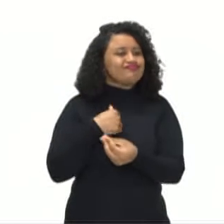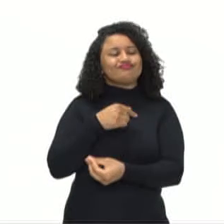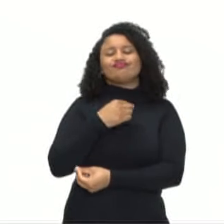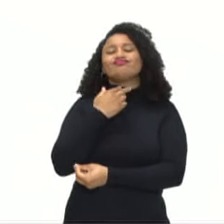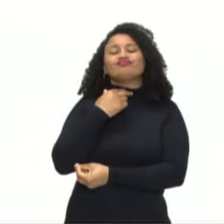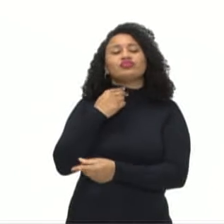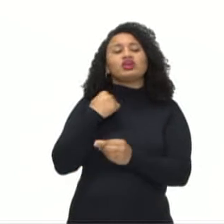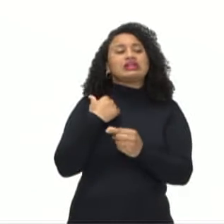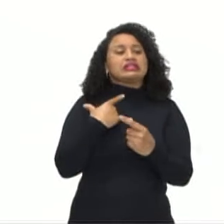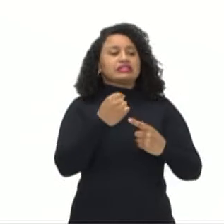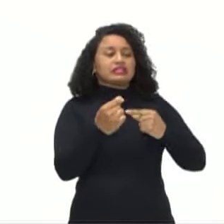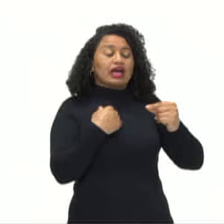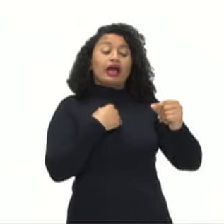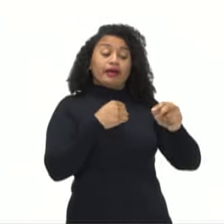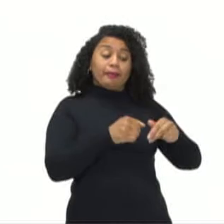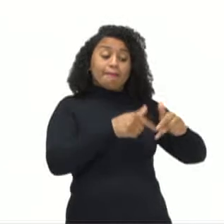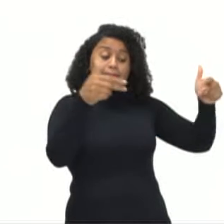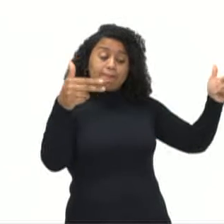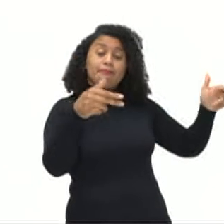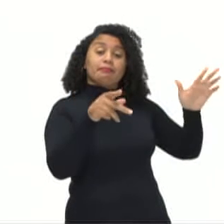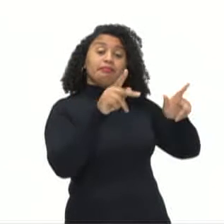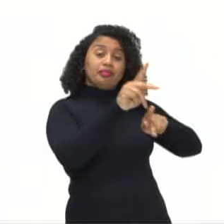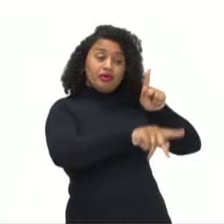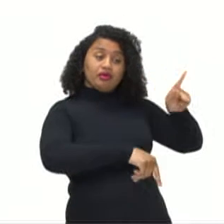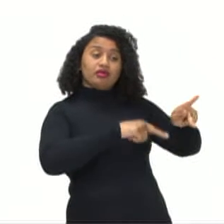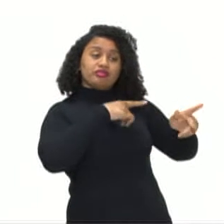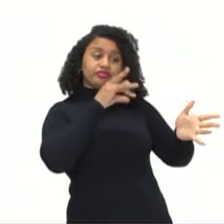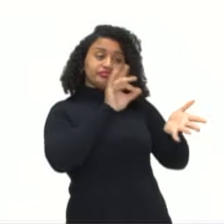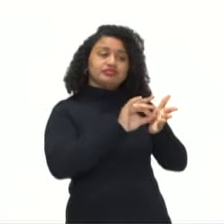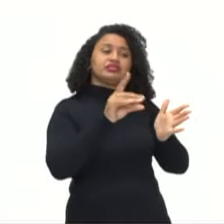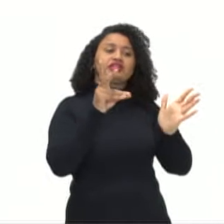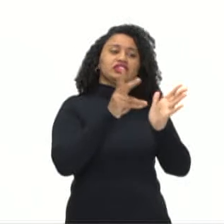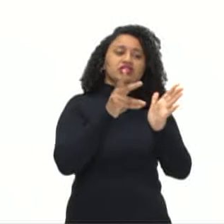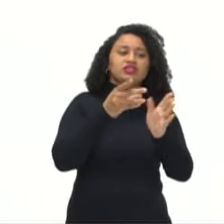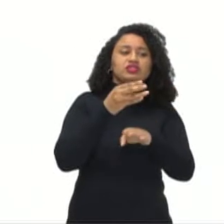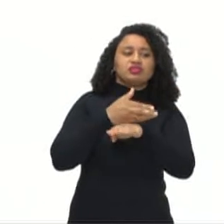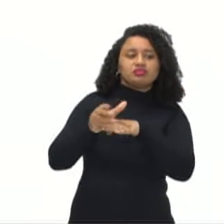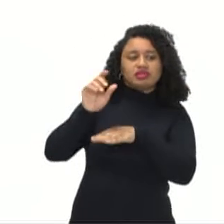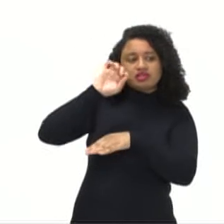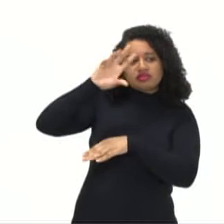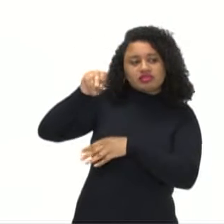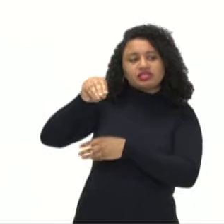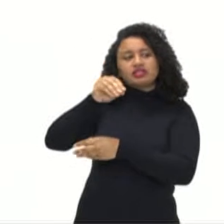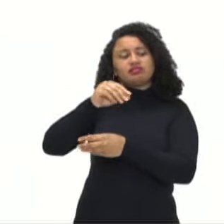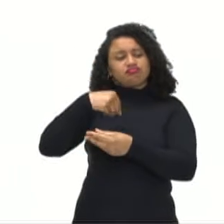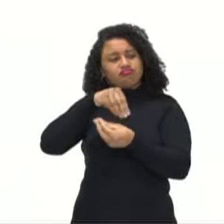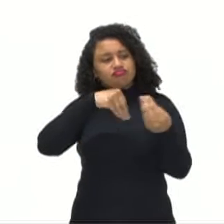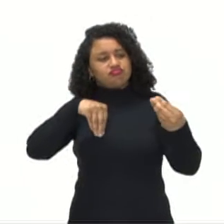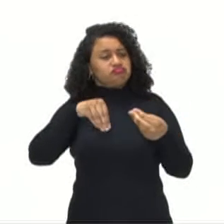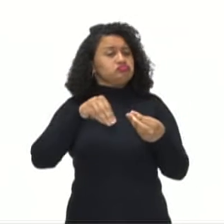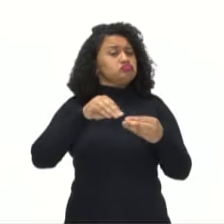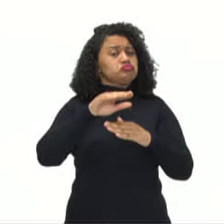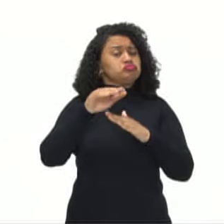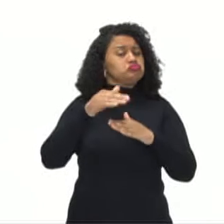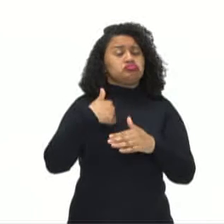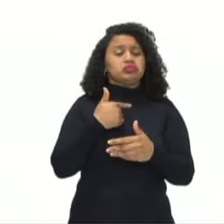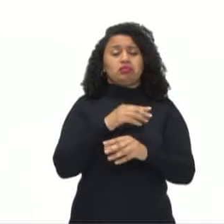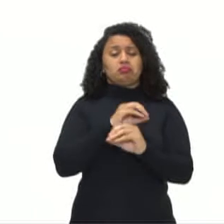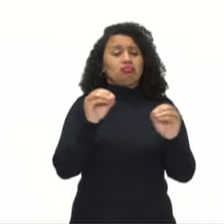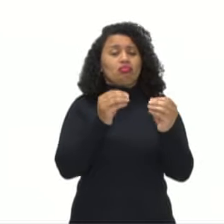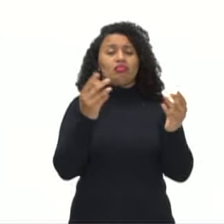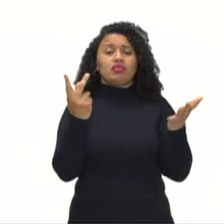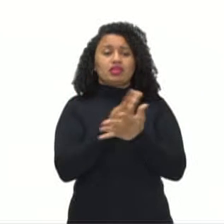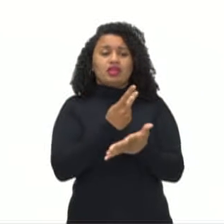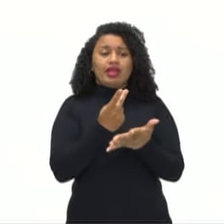podemos fugir da nossa etnia. Índios, brancos, negros e mestiços. Nada de errado em seus princípios.